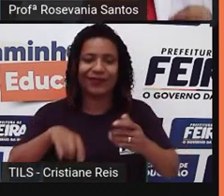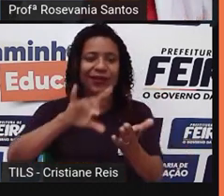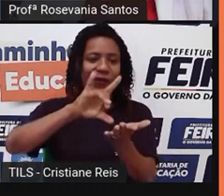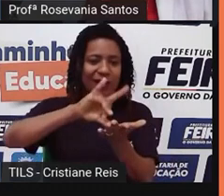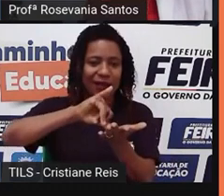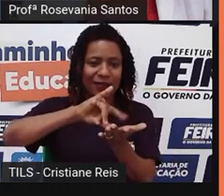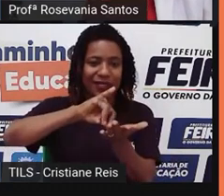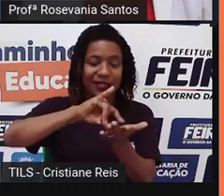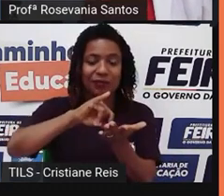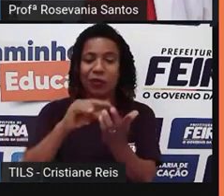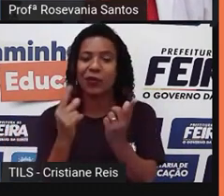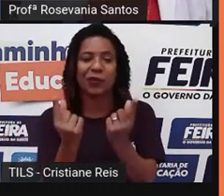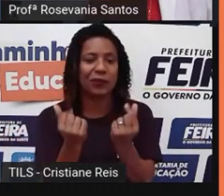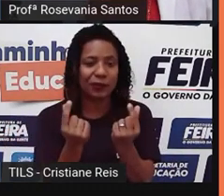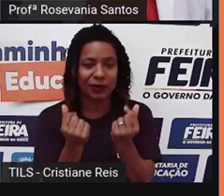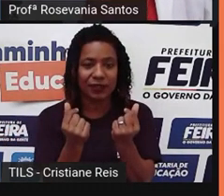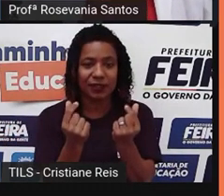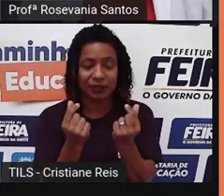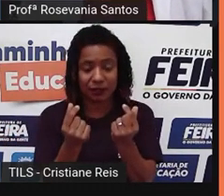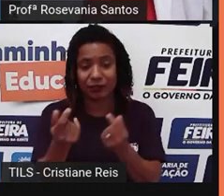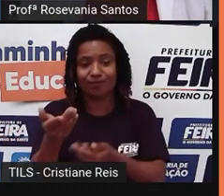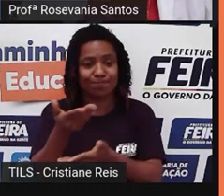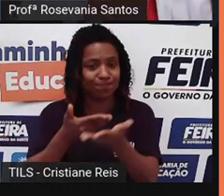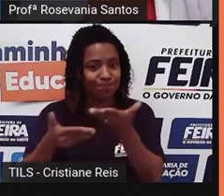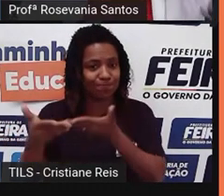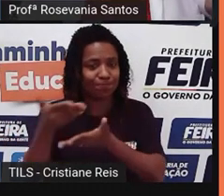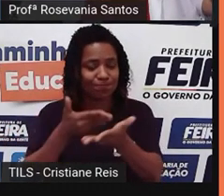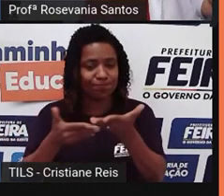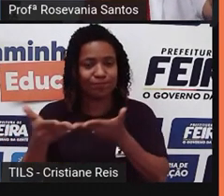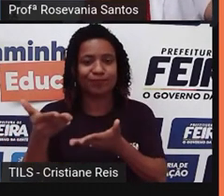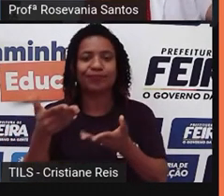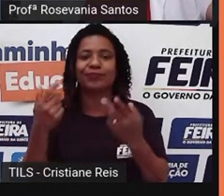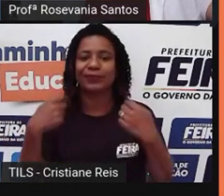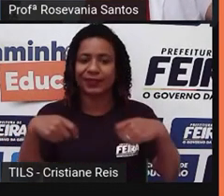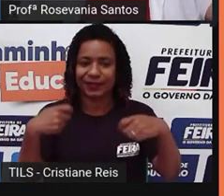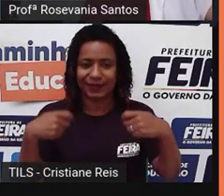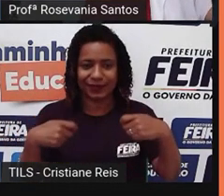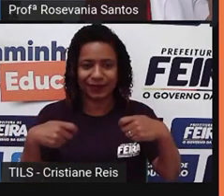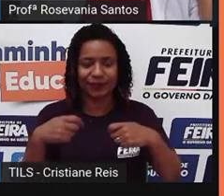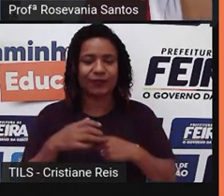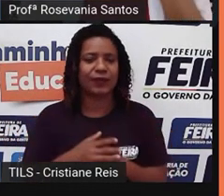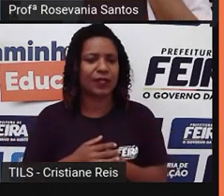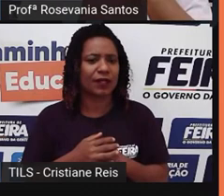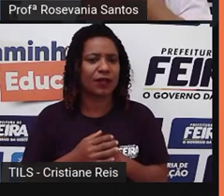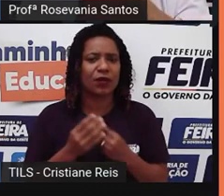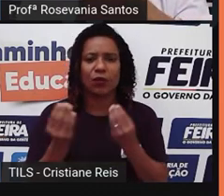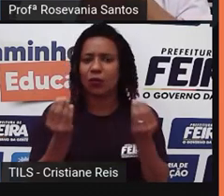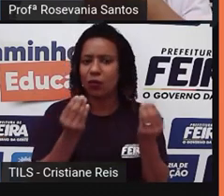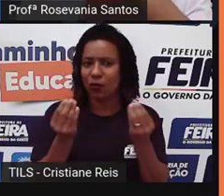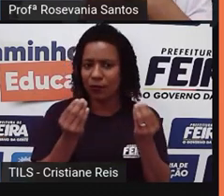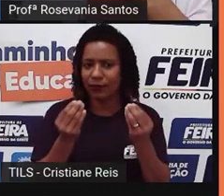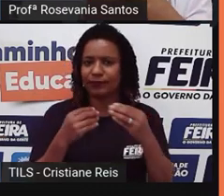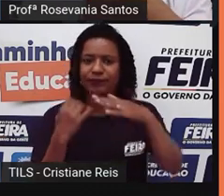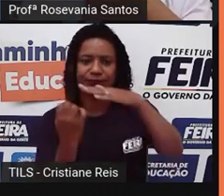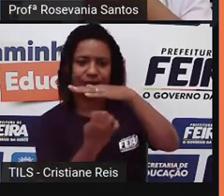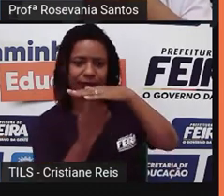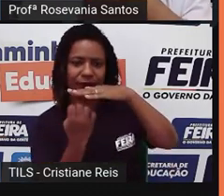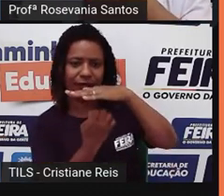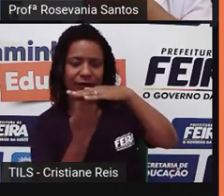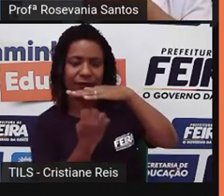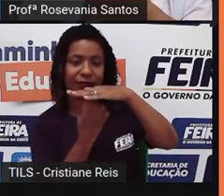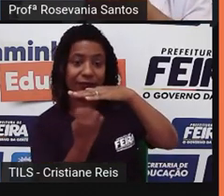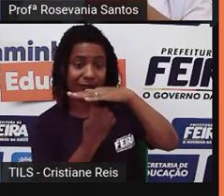financeiro. Esse capitalismo financeiro, ele é o resultado, né, da divisão das empresas em ações